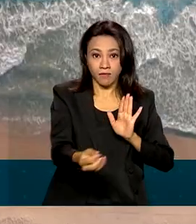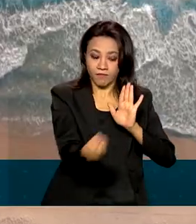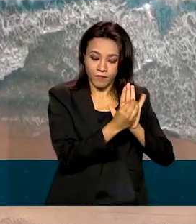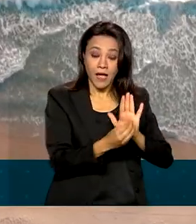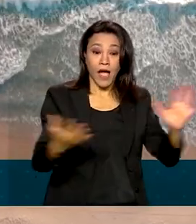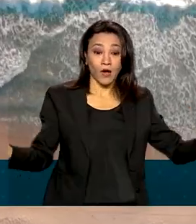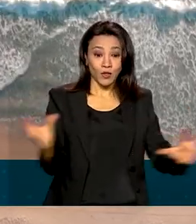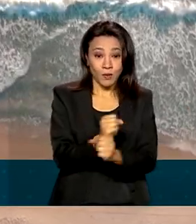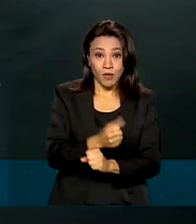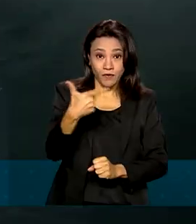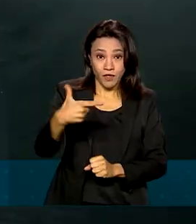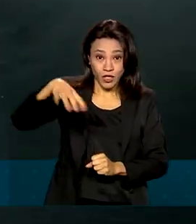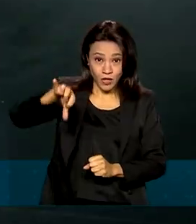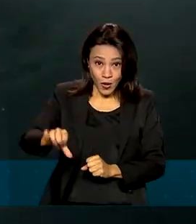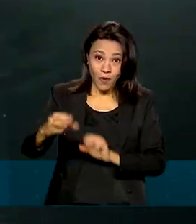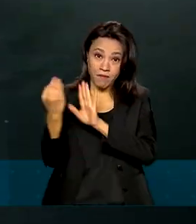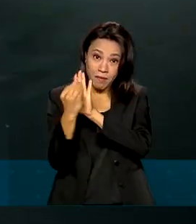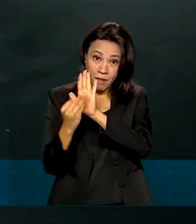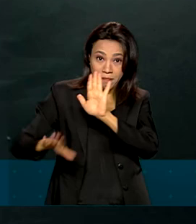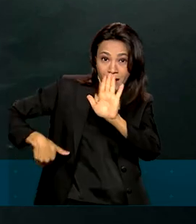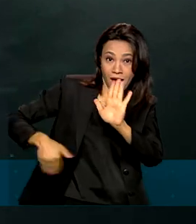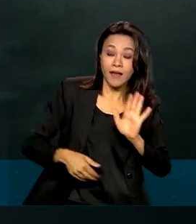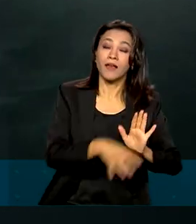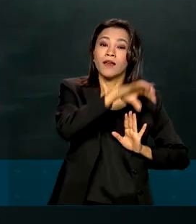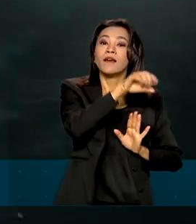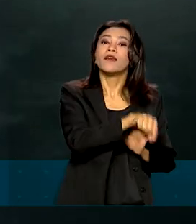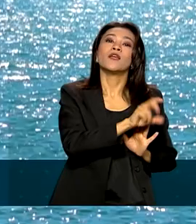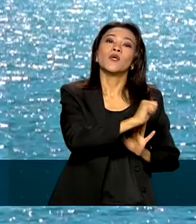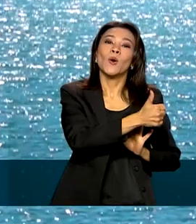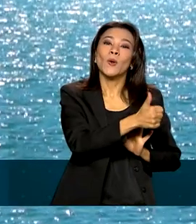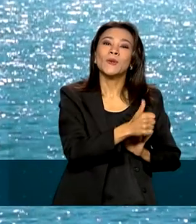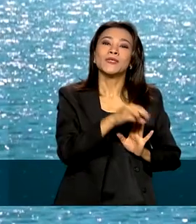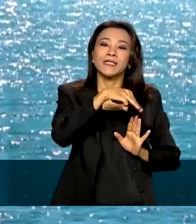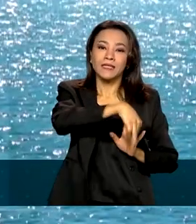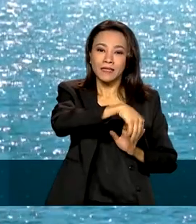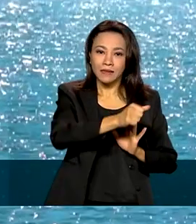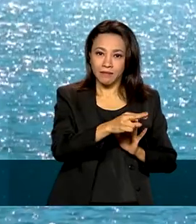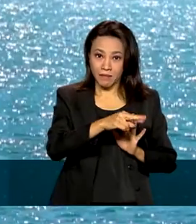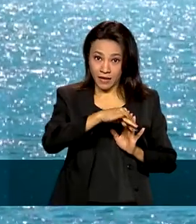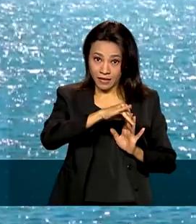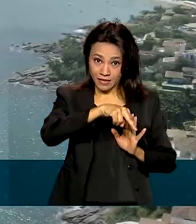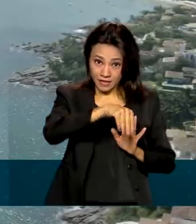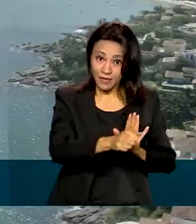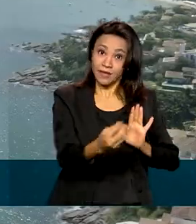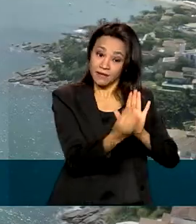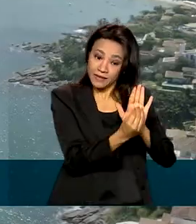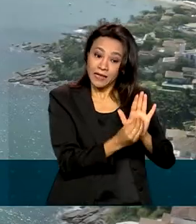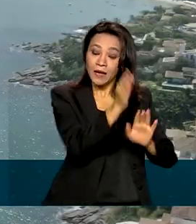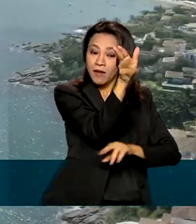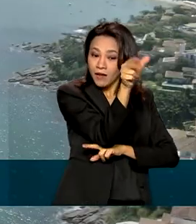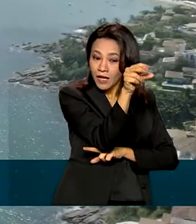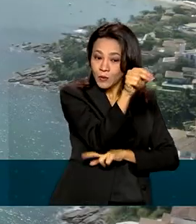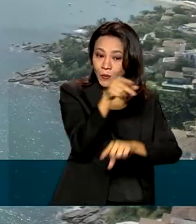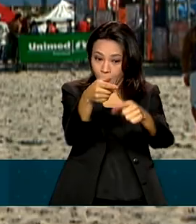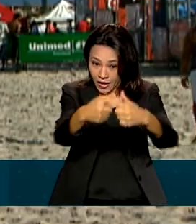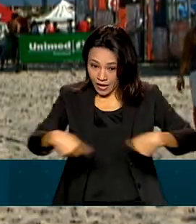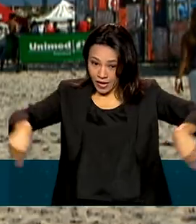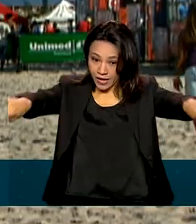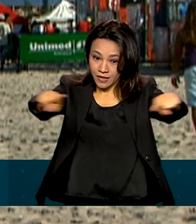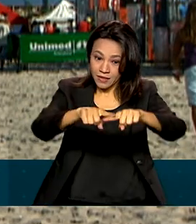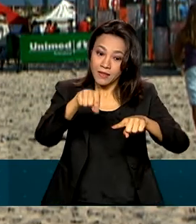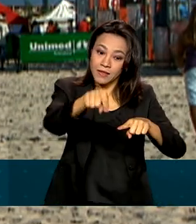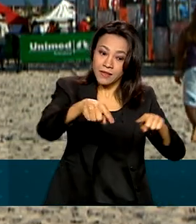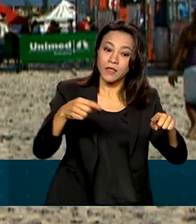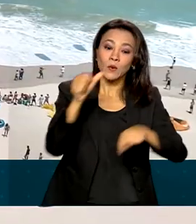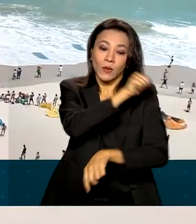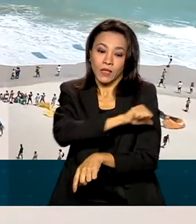praias e 11 marinas brasileiras são consideradas bandeira azul. Entre elas estão as praias do Forno e de Itaúna, no